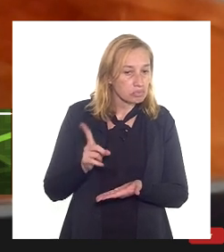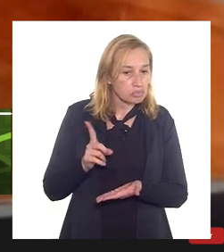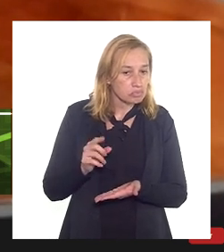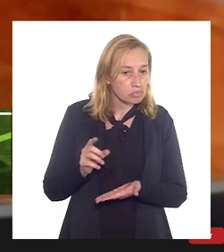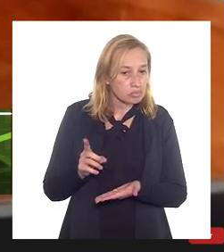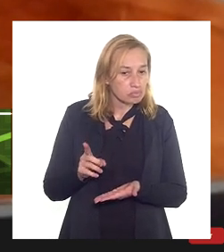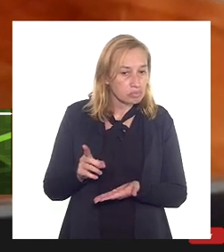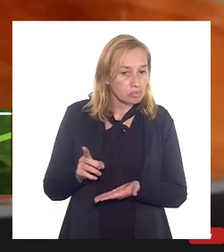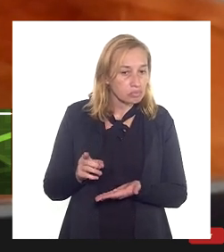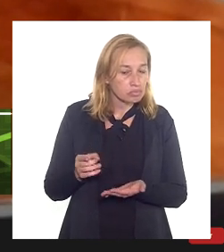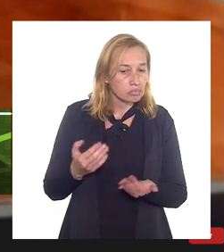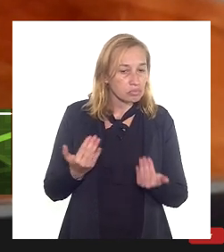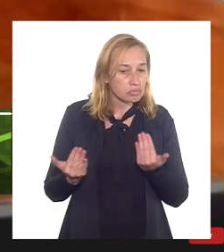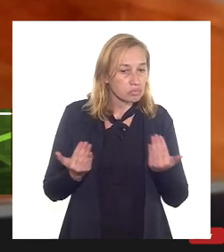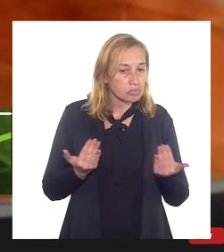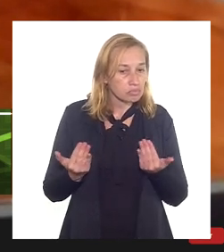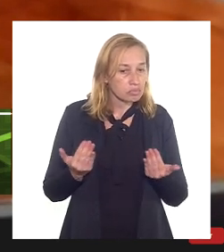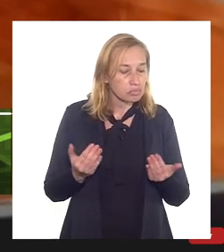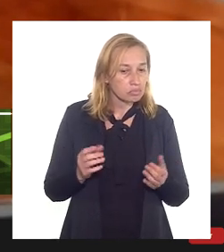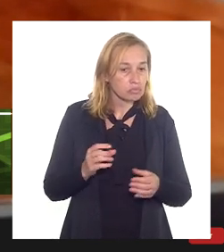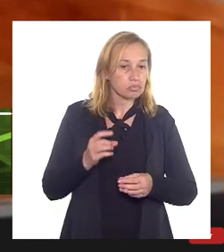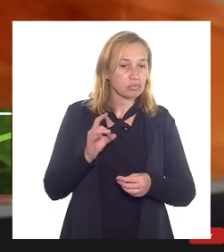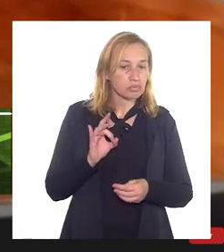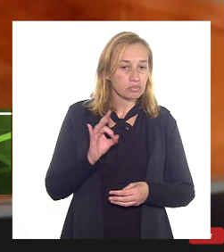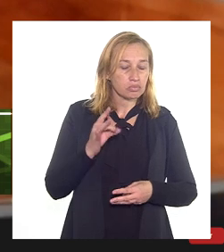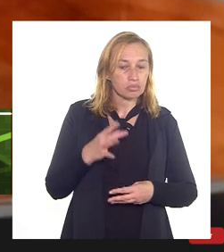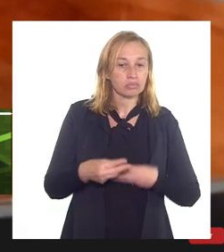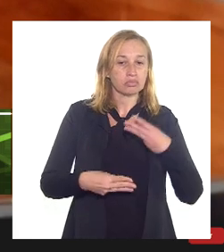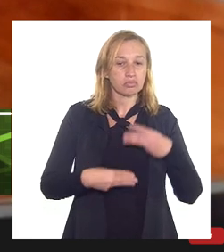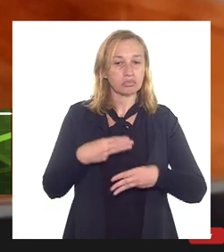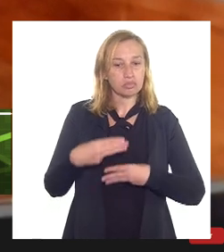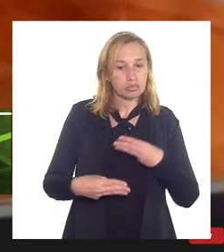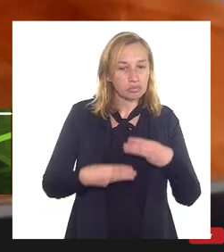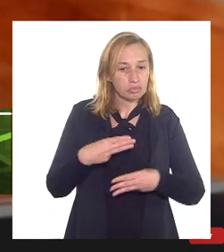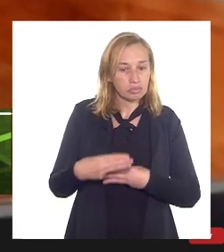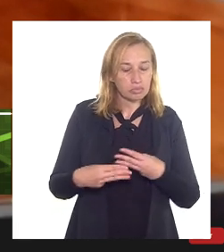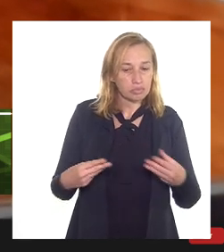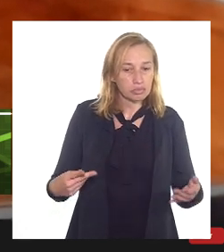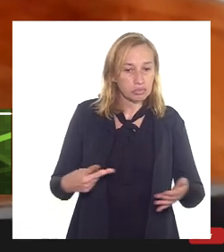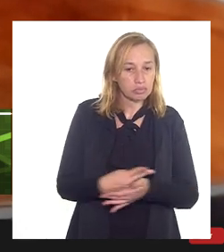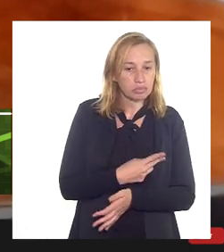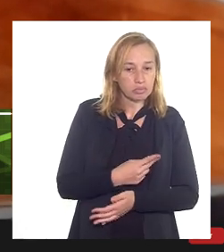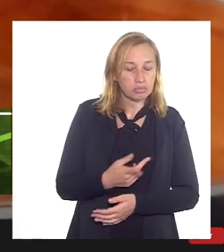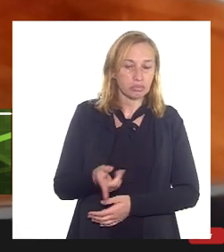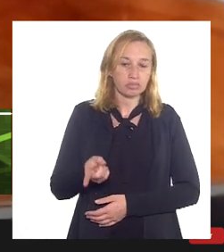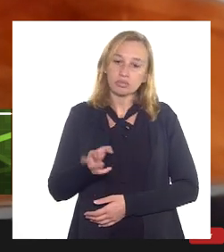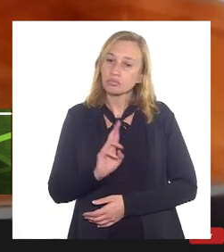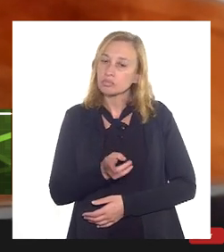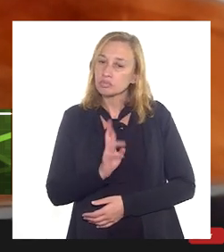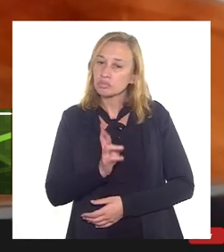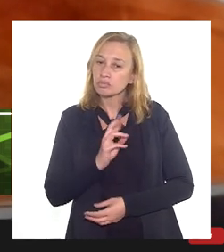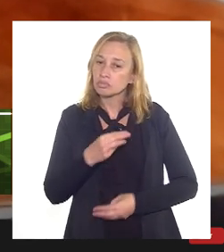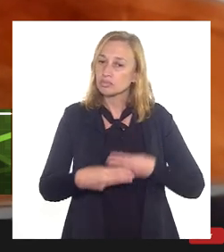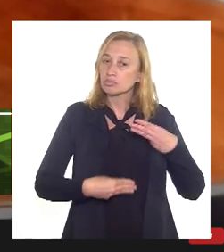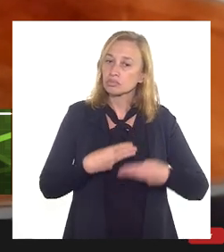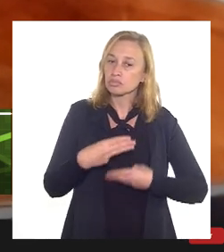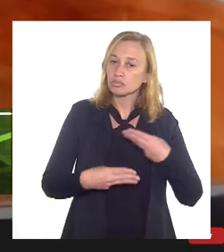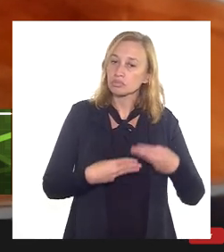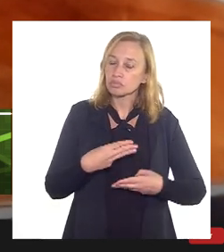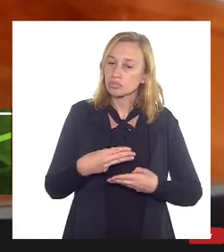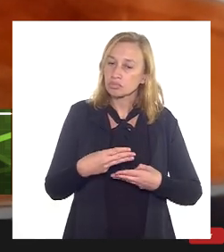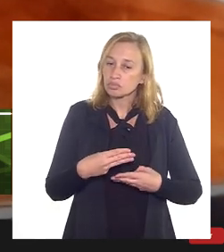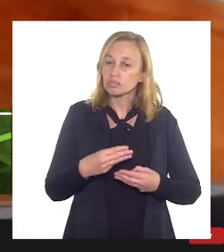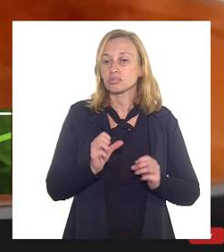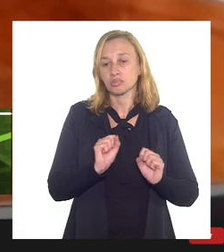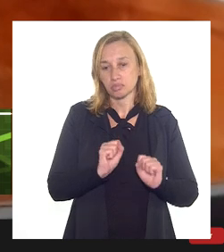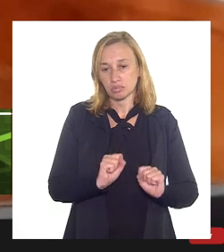trazida para real a cada trimestre de produção então a dedução ocorre em real a cada trimestre e posteriormente